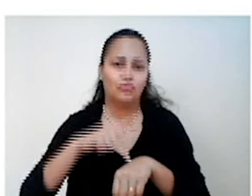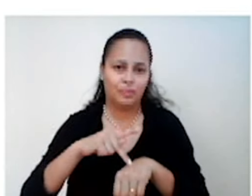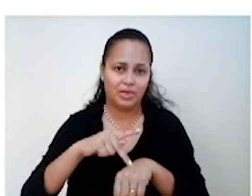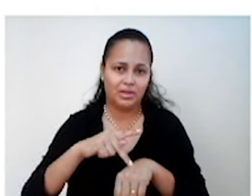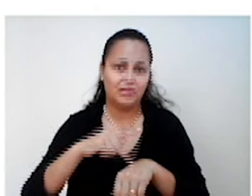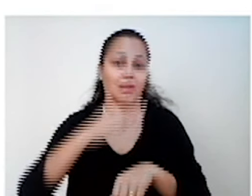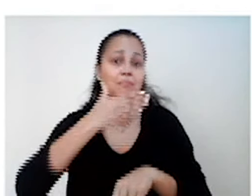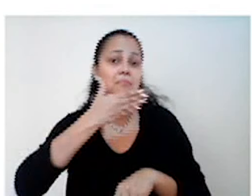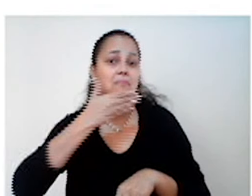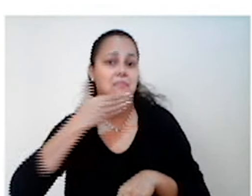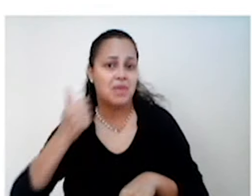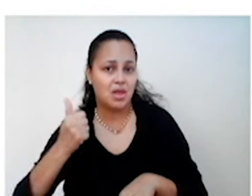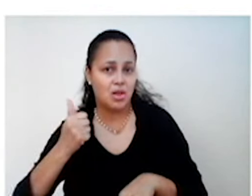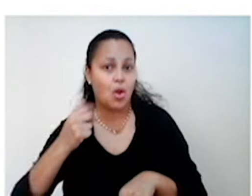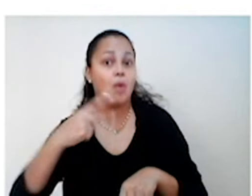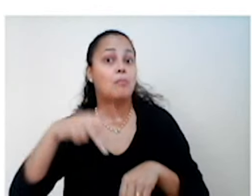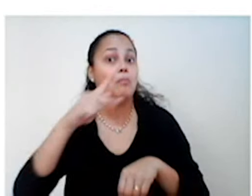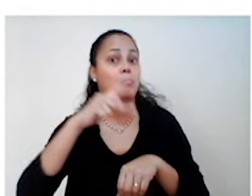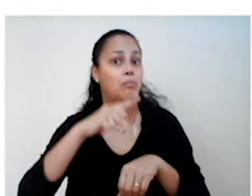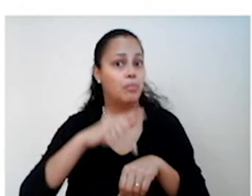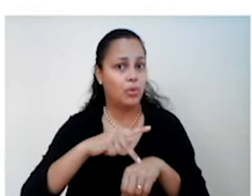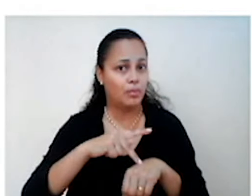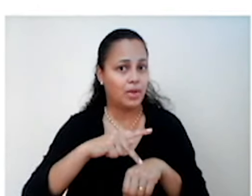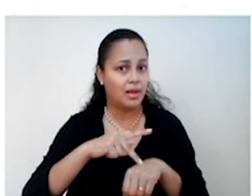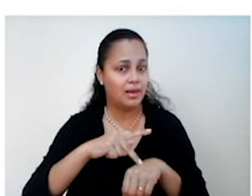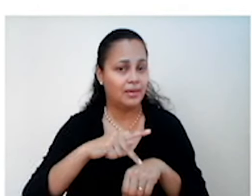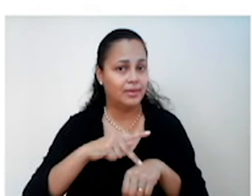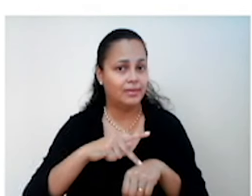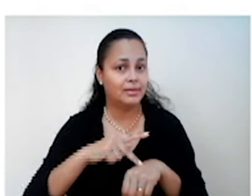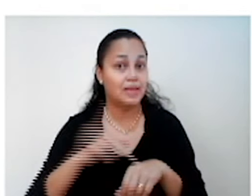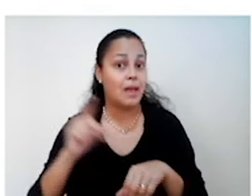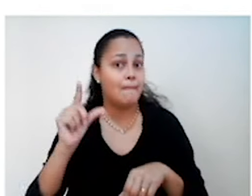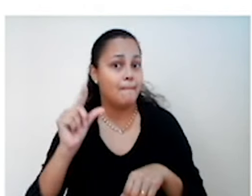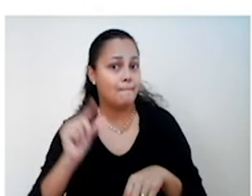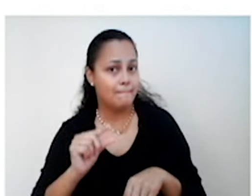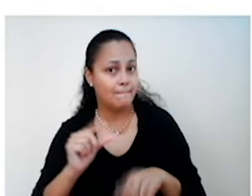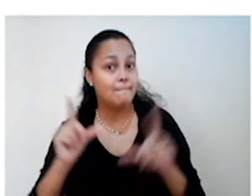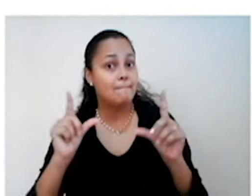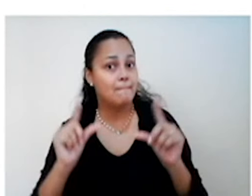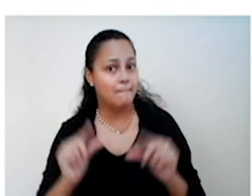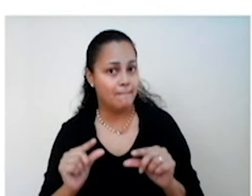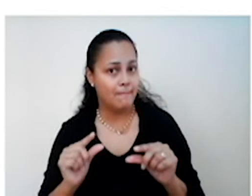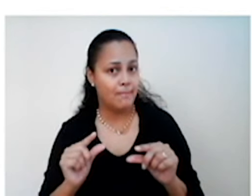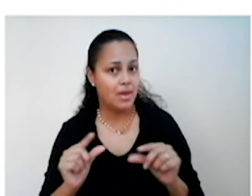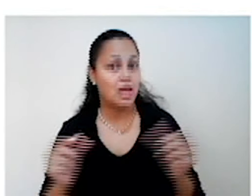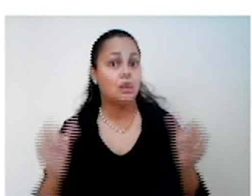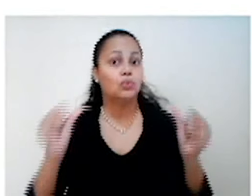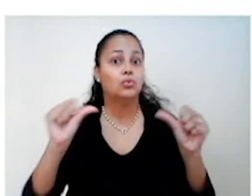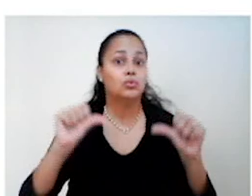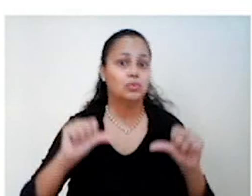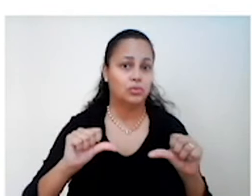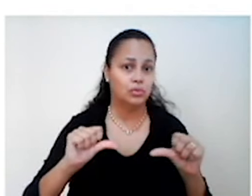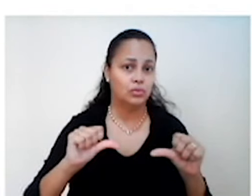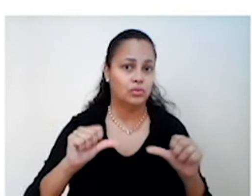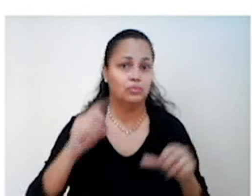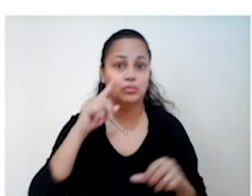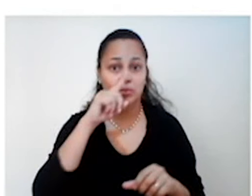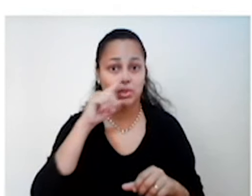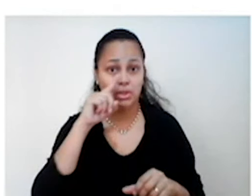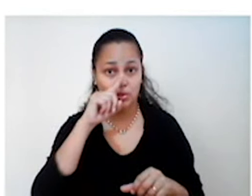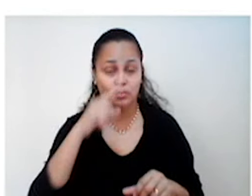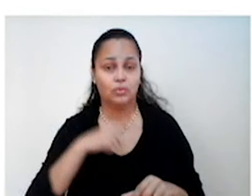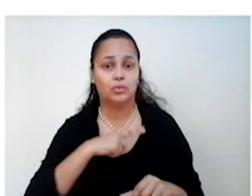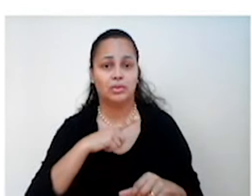mais interessante para o país. Menos risco ele corre. Ok? Então, os Estados Unidos